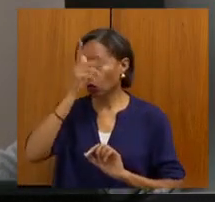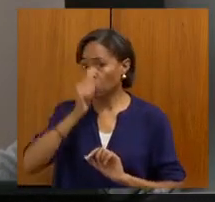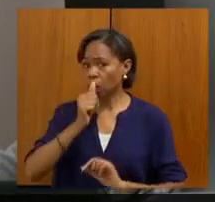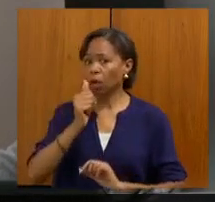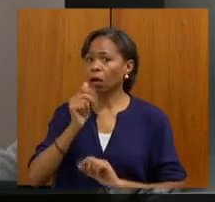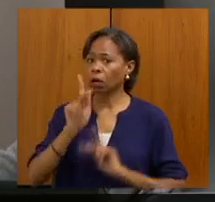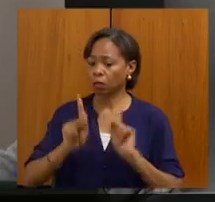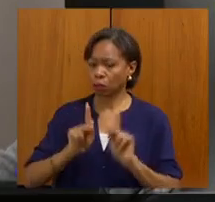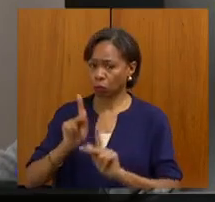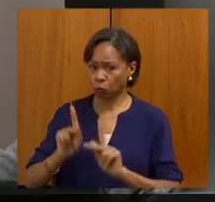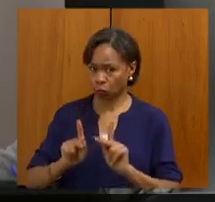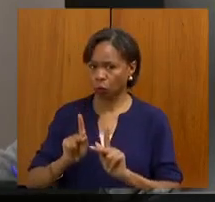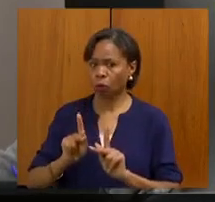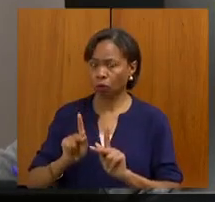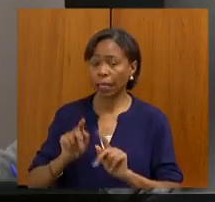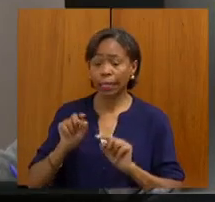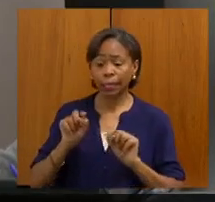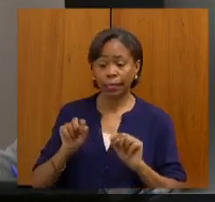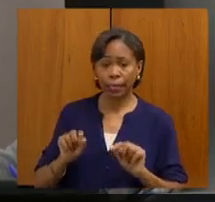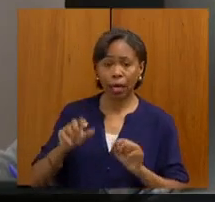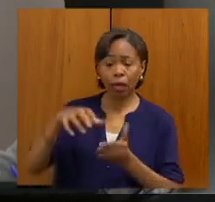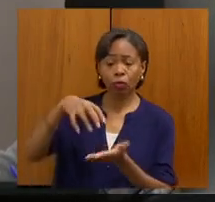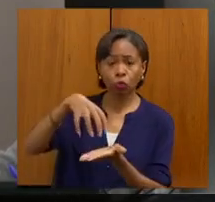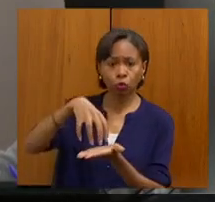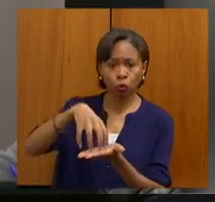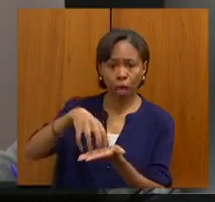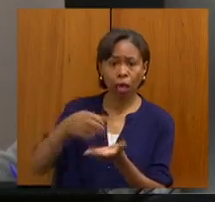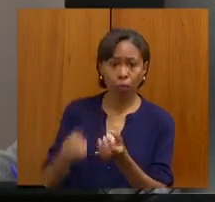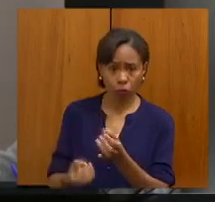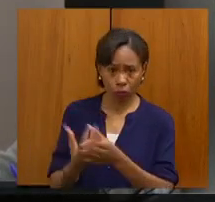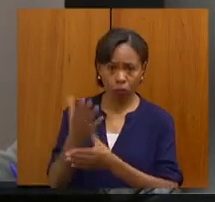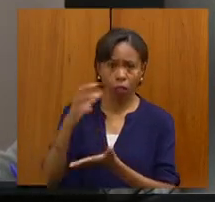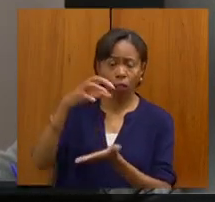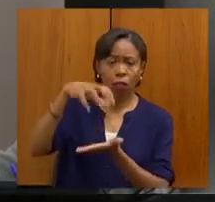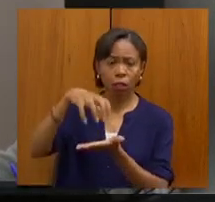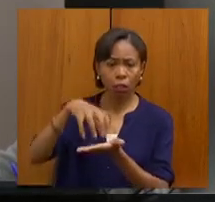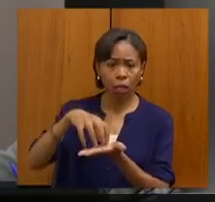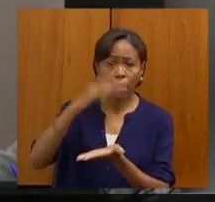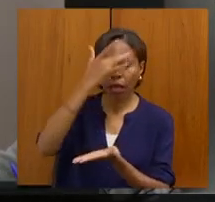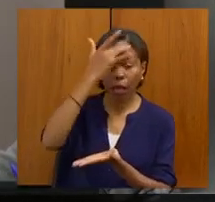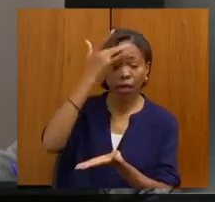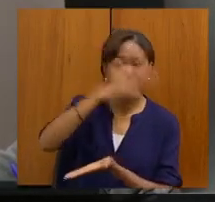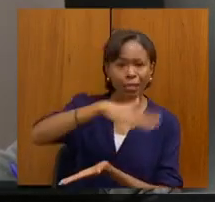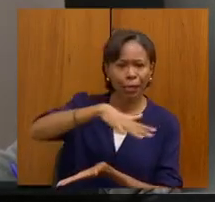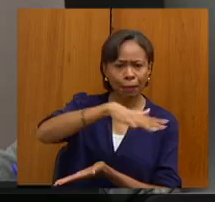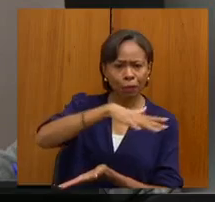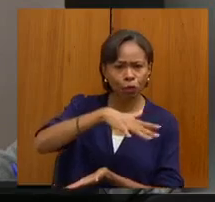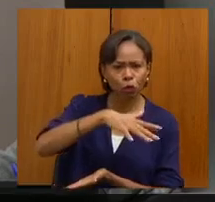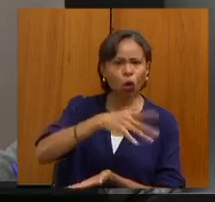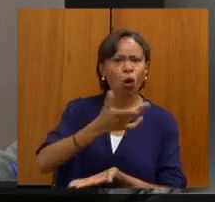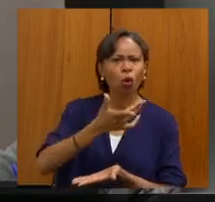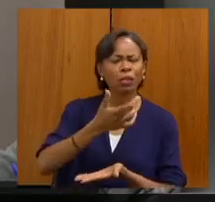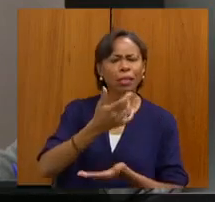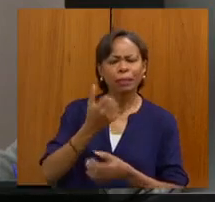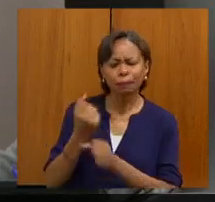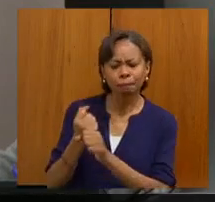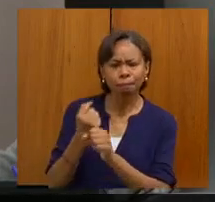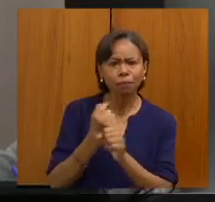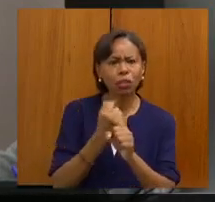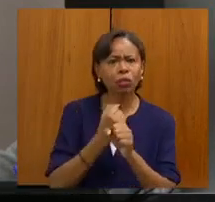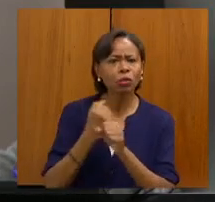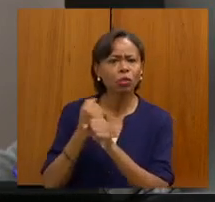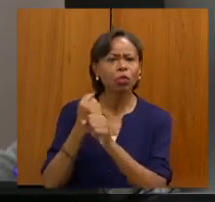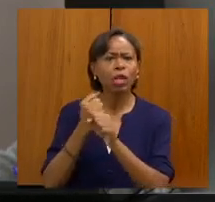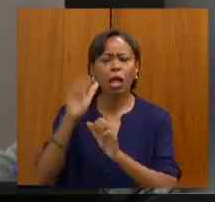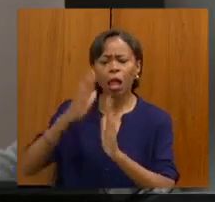Fundo, as pessoas da cidade, empresários, a sociedade se uniu, levantaram paredes, pintaram, e lá